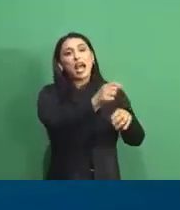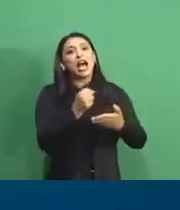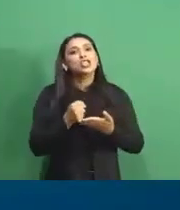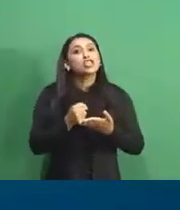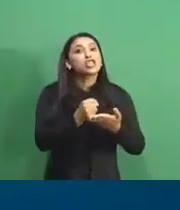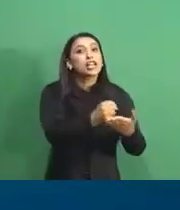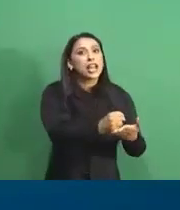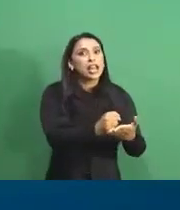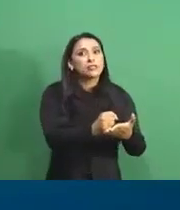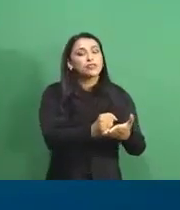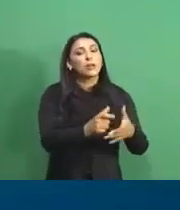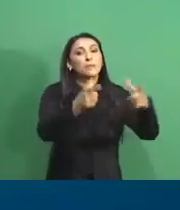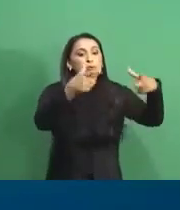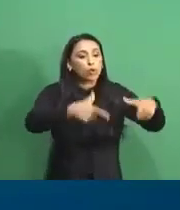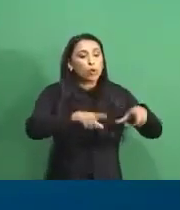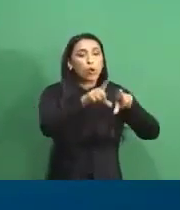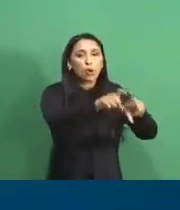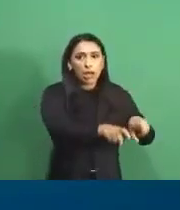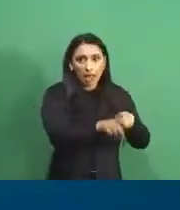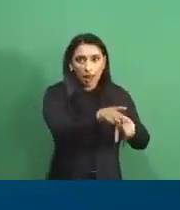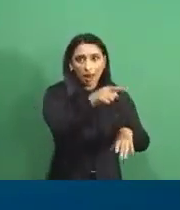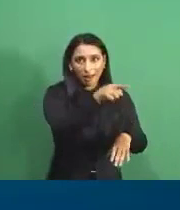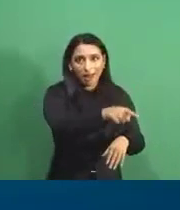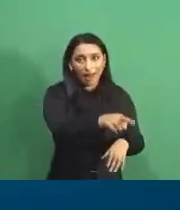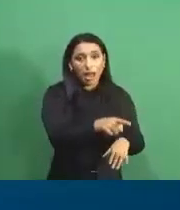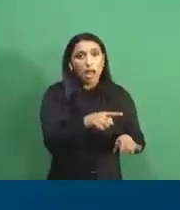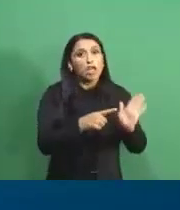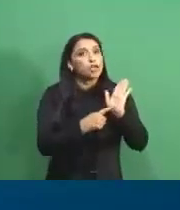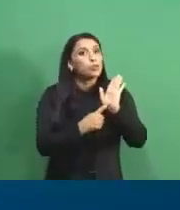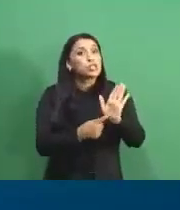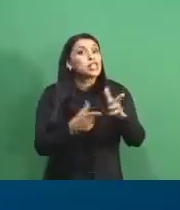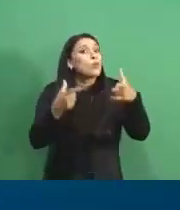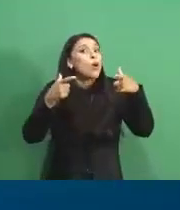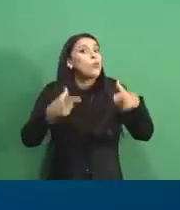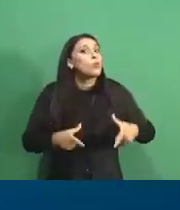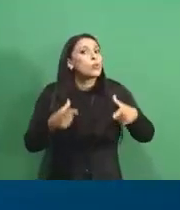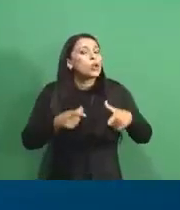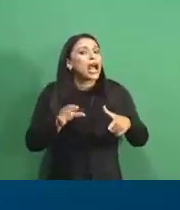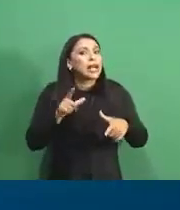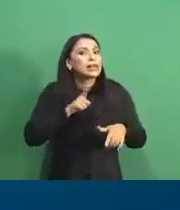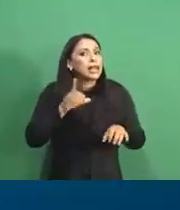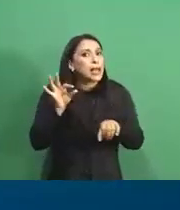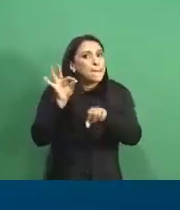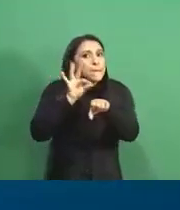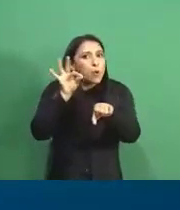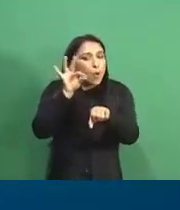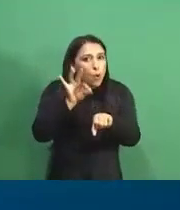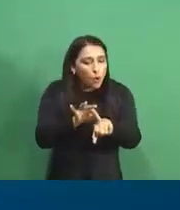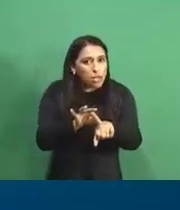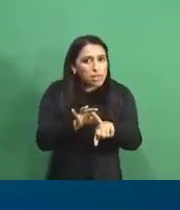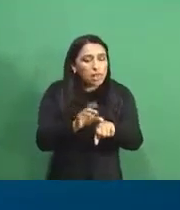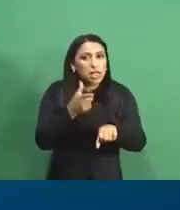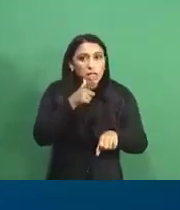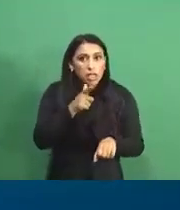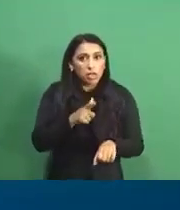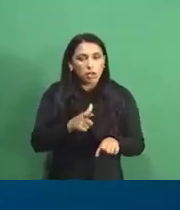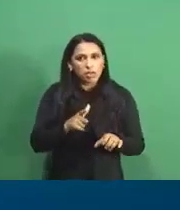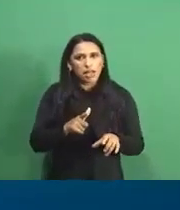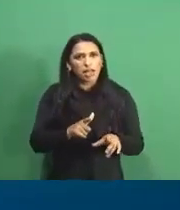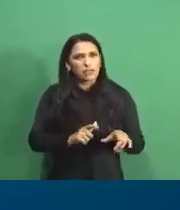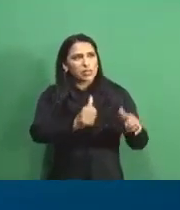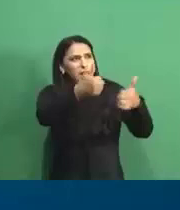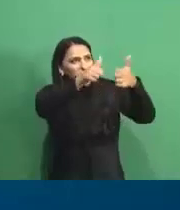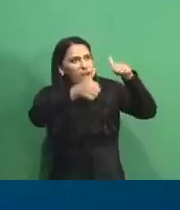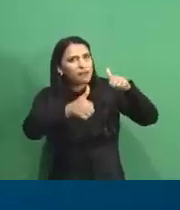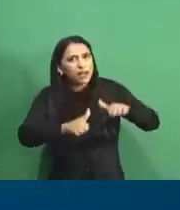levar para a propriedade e a gente consegue dizer em que ponto da propriedade a mosca está entrando. E aí, gente consegue também fazer esse mapeamento